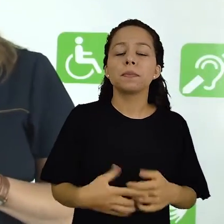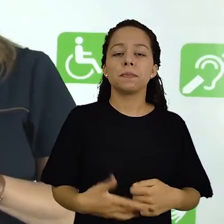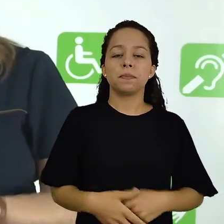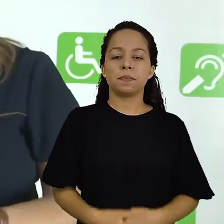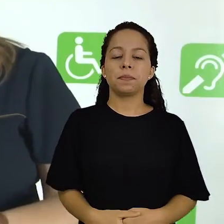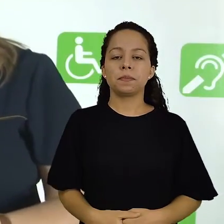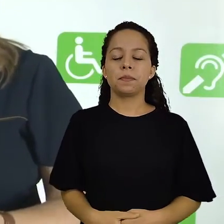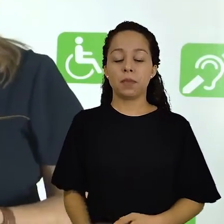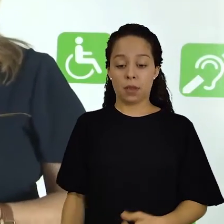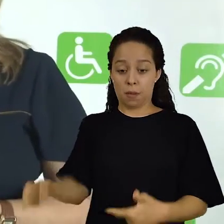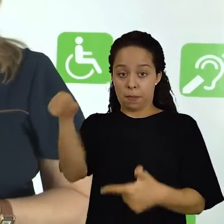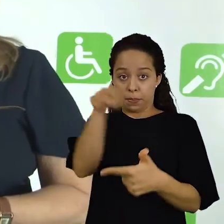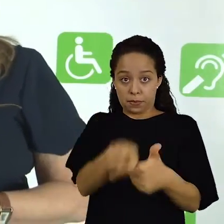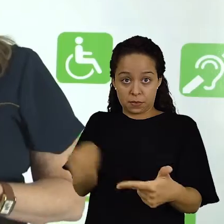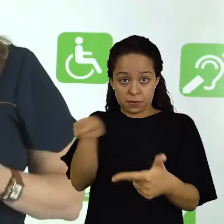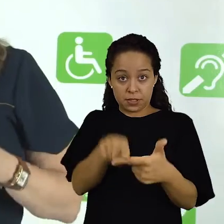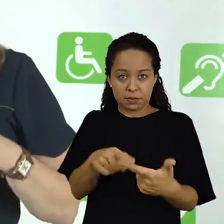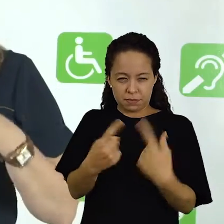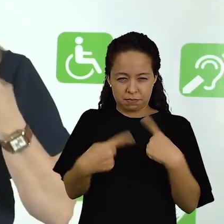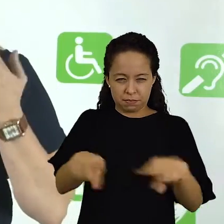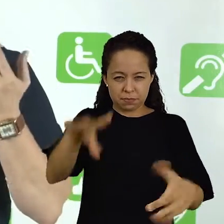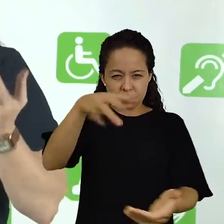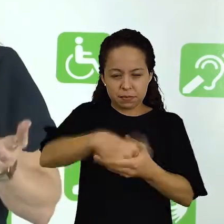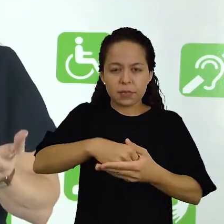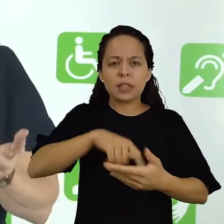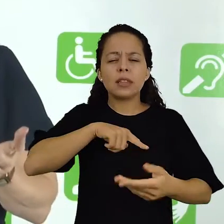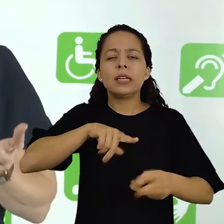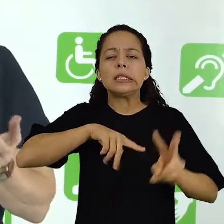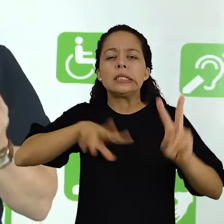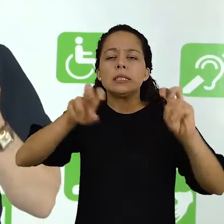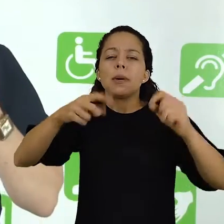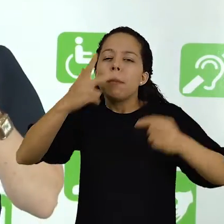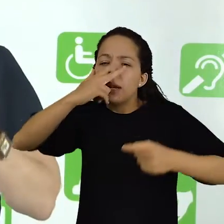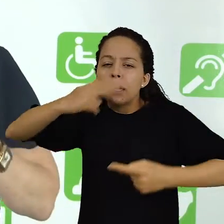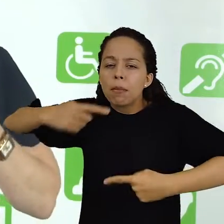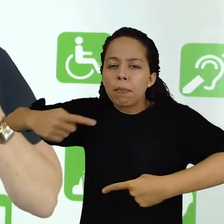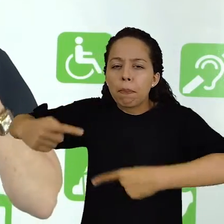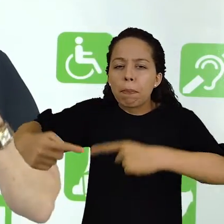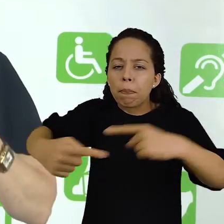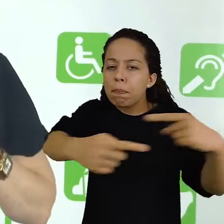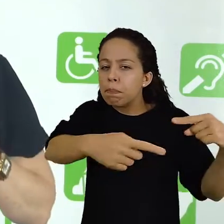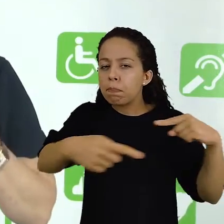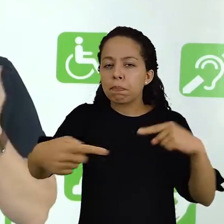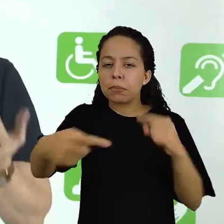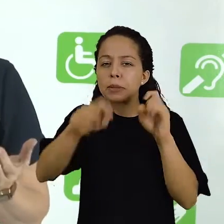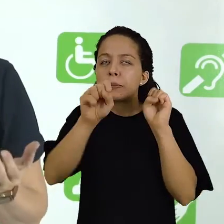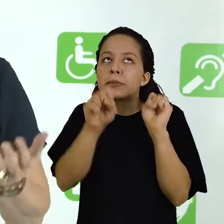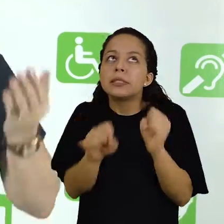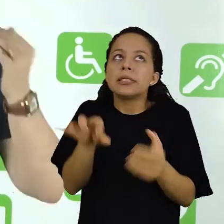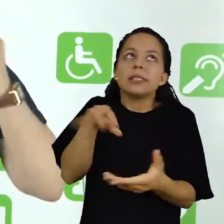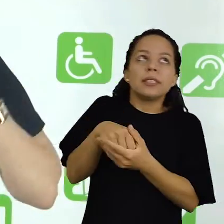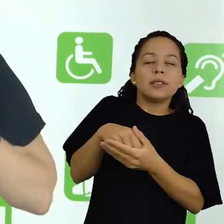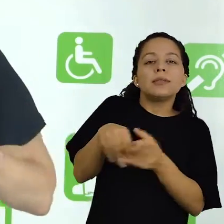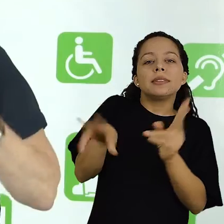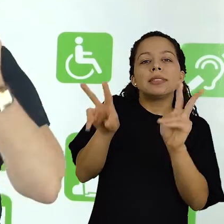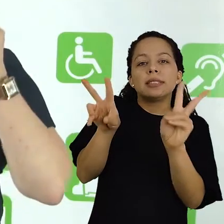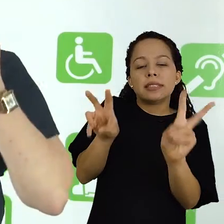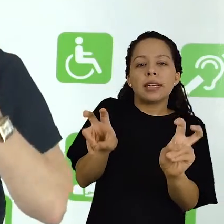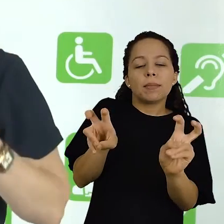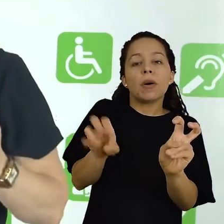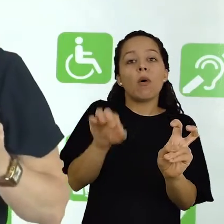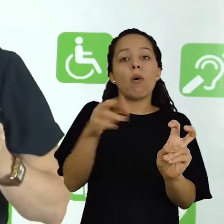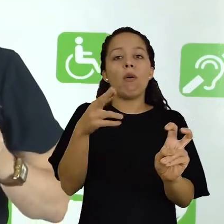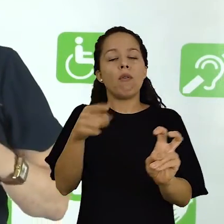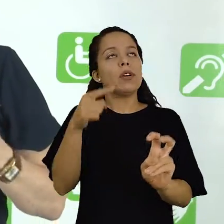problematização, surgem algumas polêmicas que podem envolver o tema ou o problema